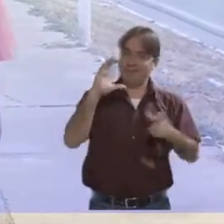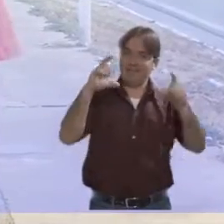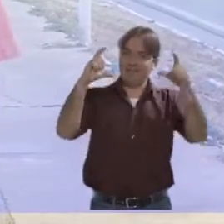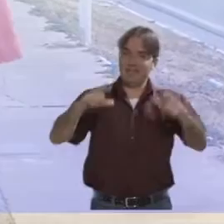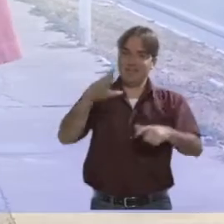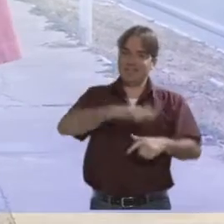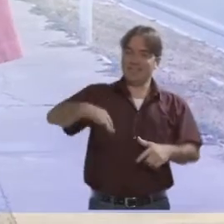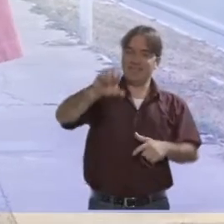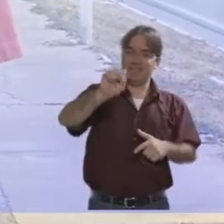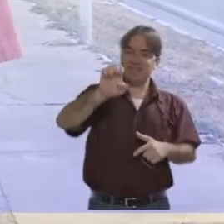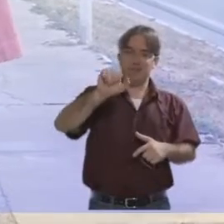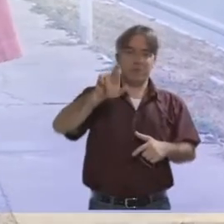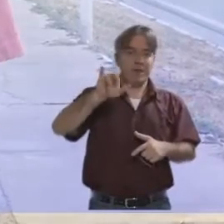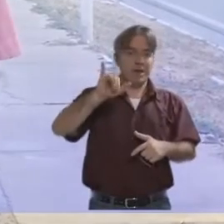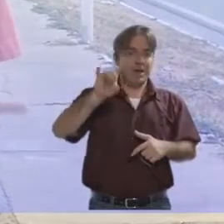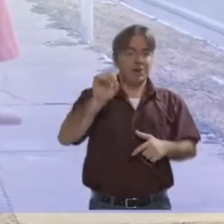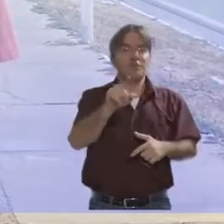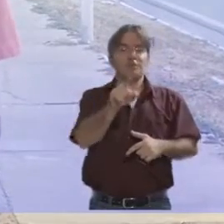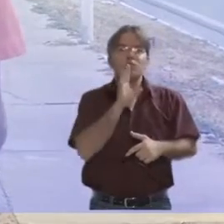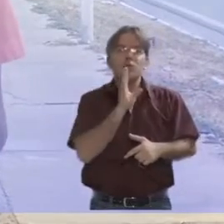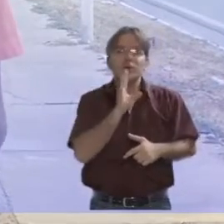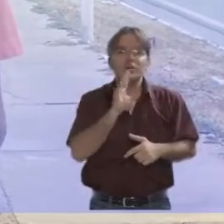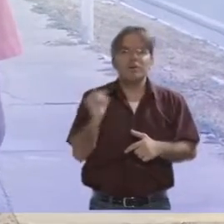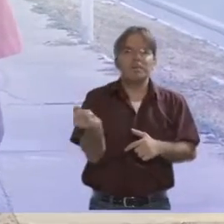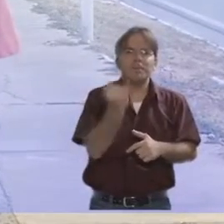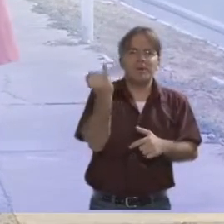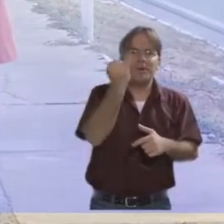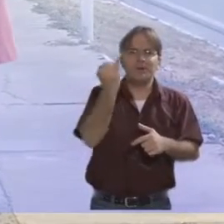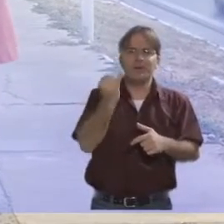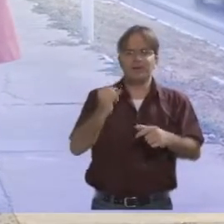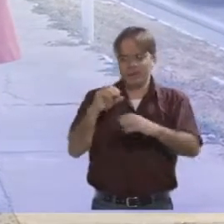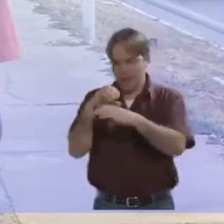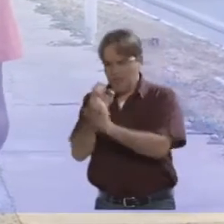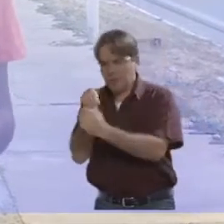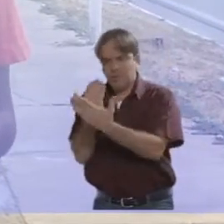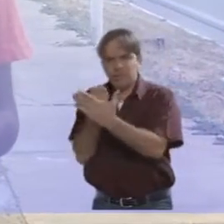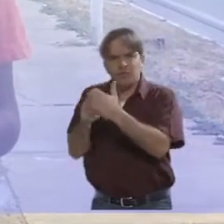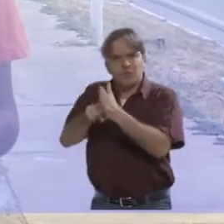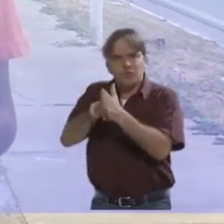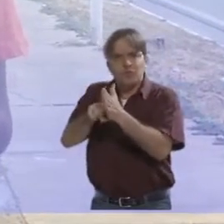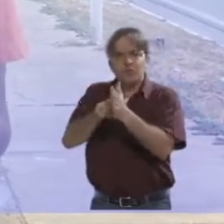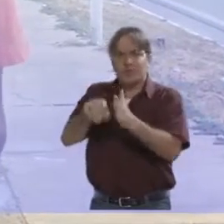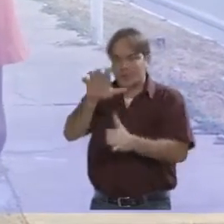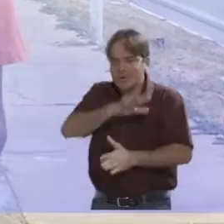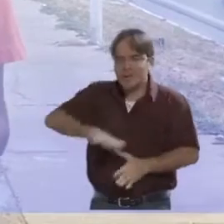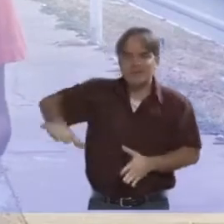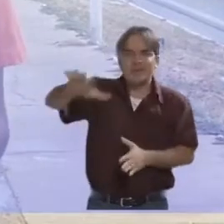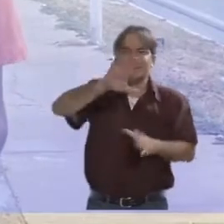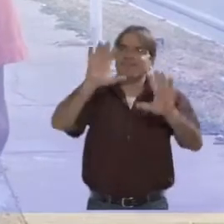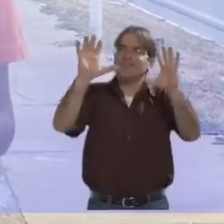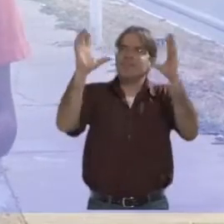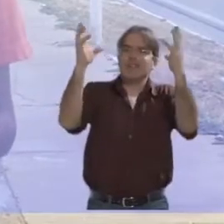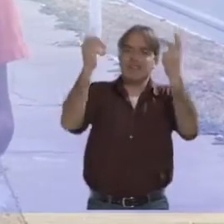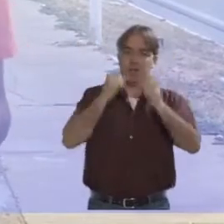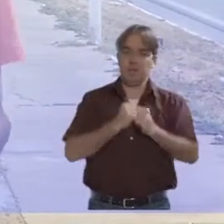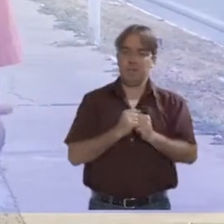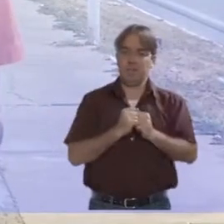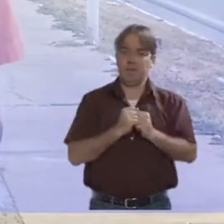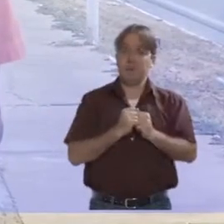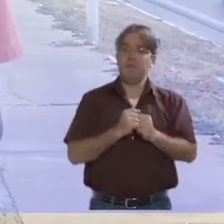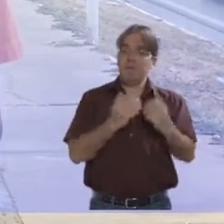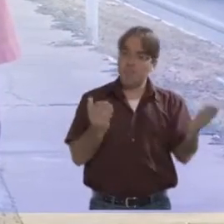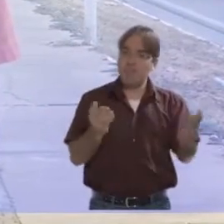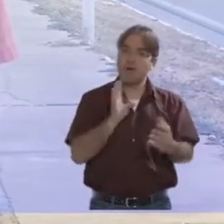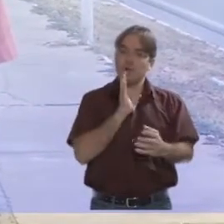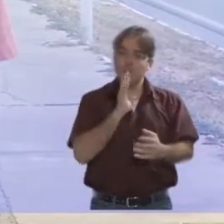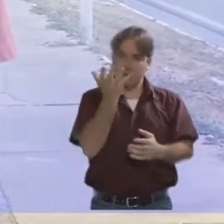Semiárido, você entendeu a importância do Laboratório de Meteorologia da Univasf, um dos mais modernos e pioneiros do Nordeste. Quer